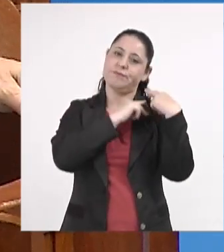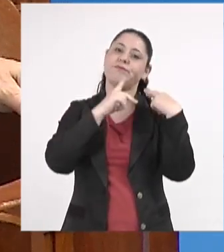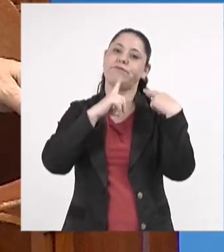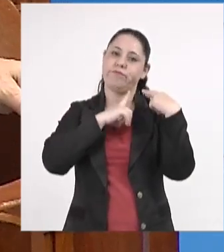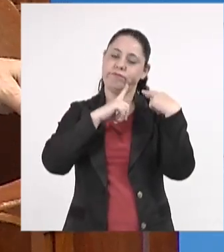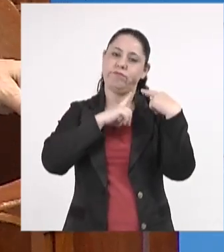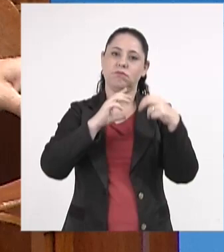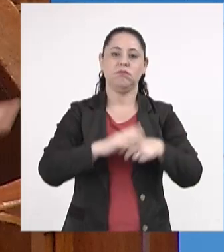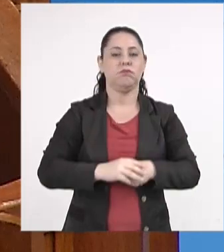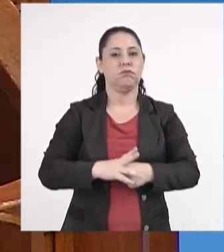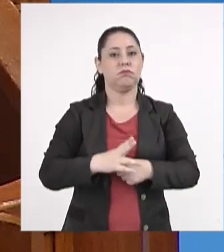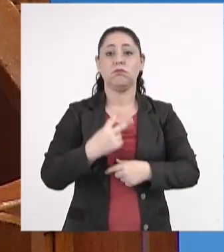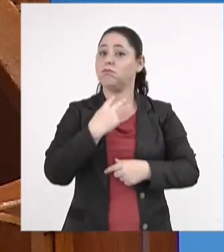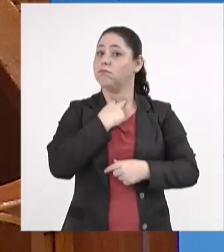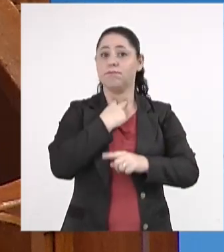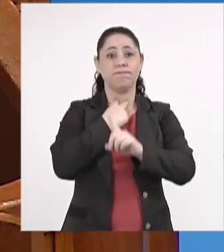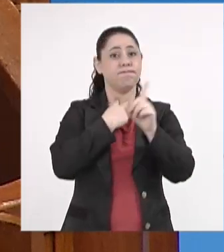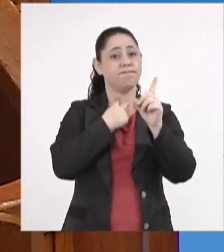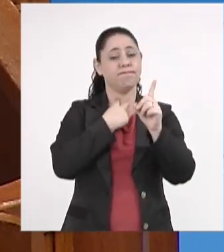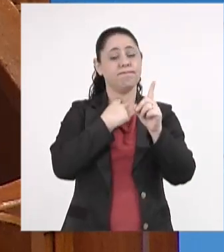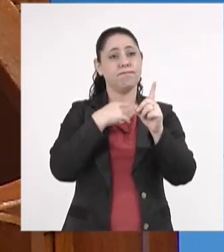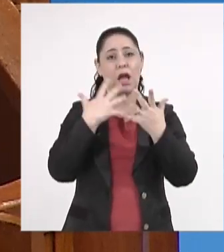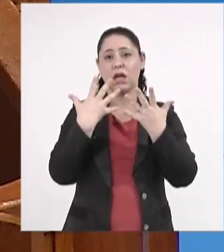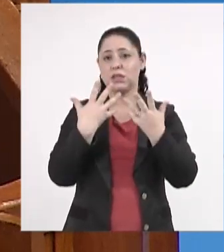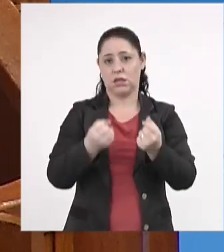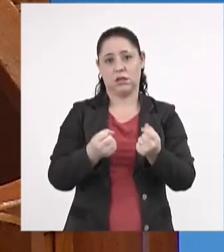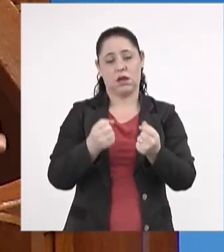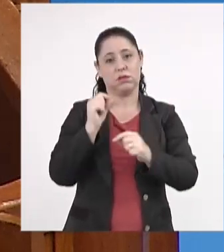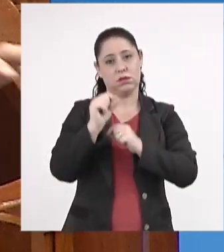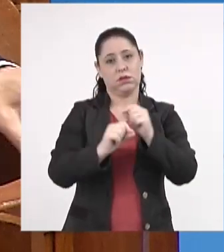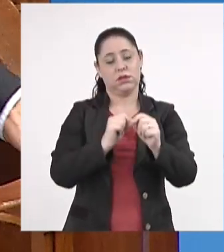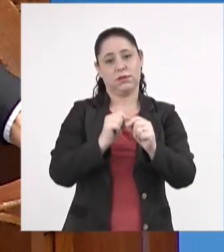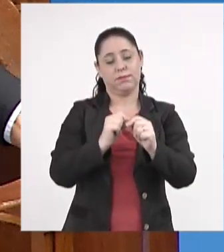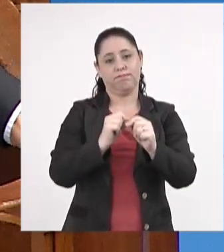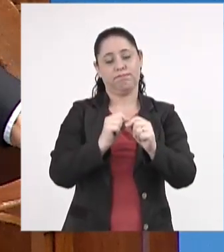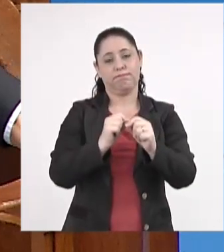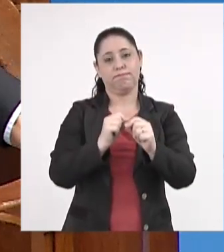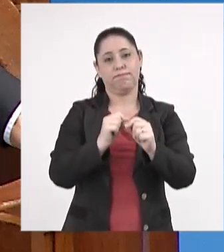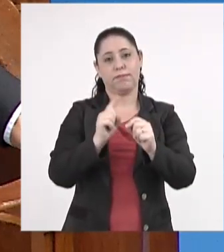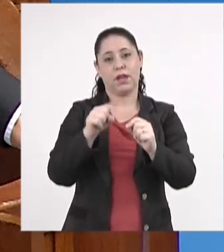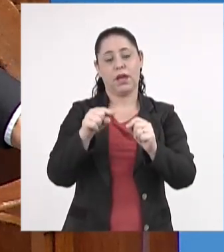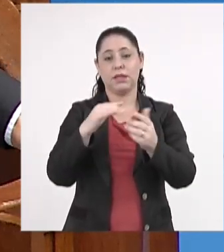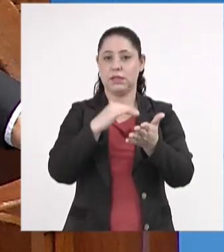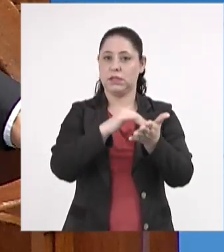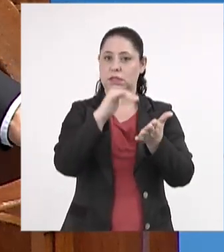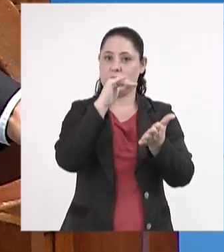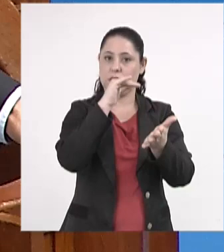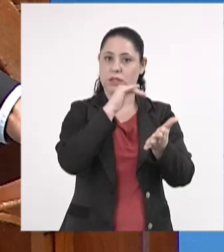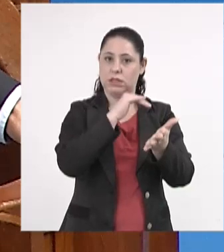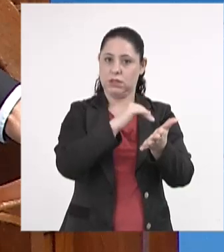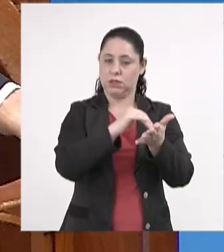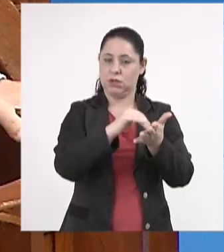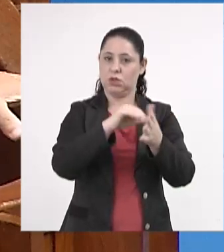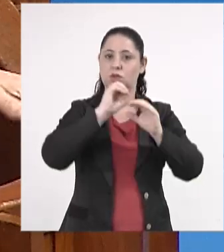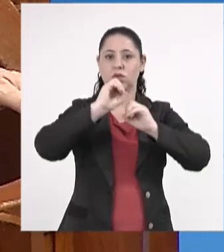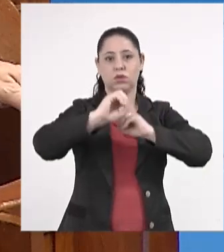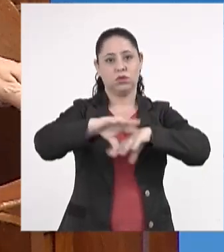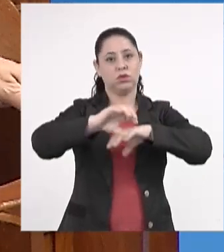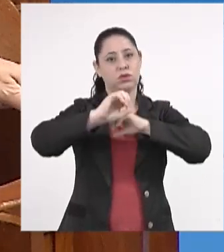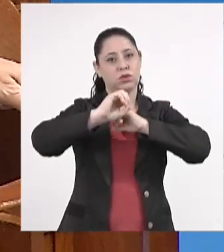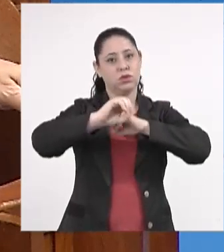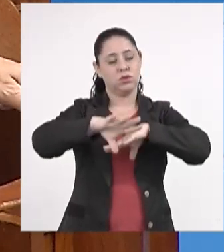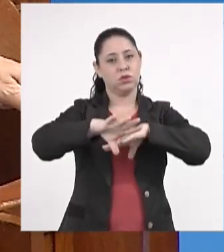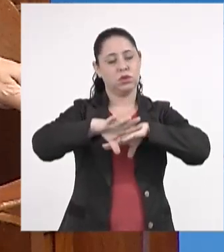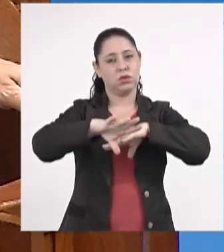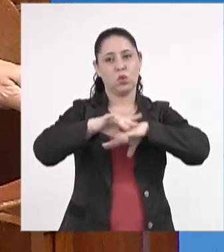Então, nós não podemos admitir que a Secretaria de Educação